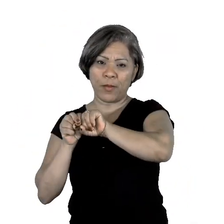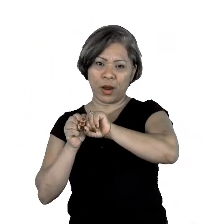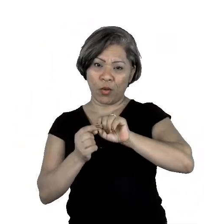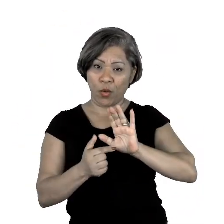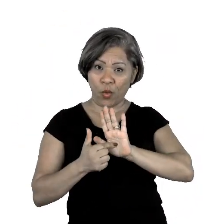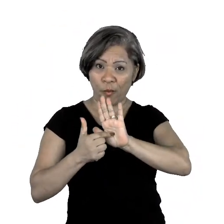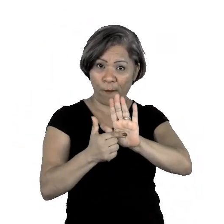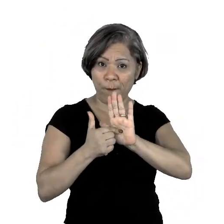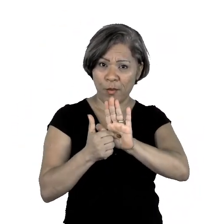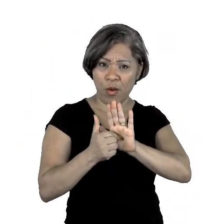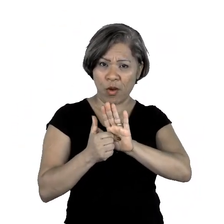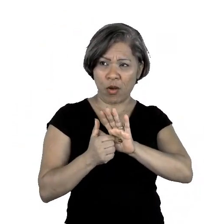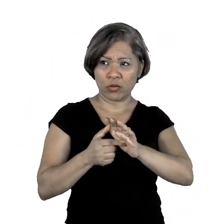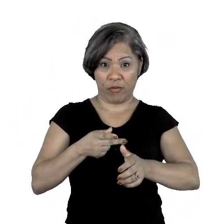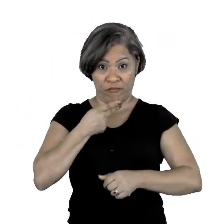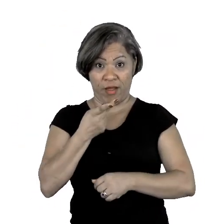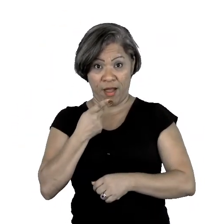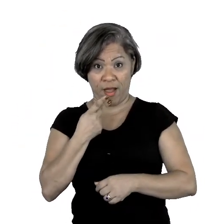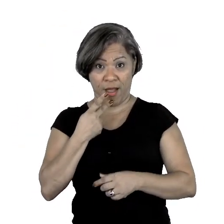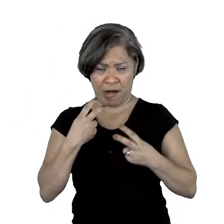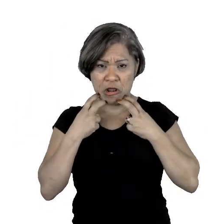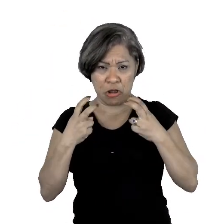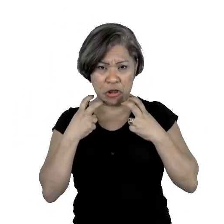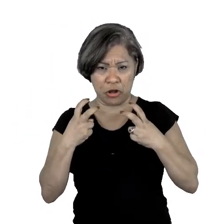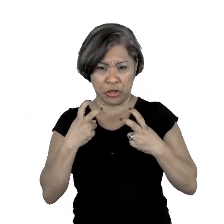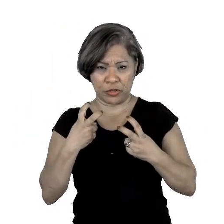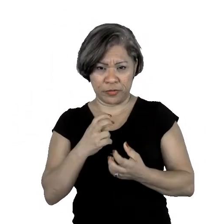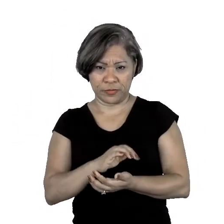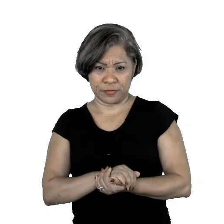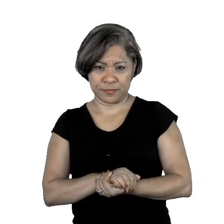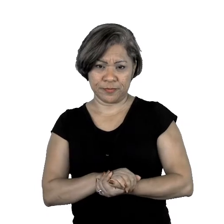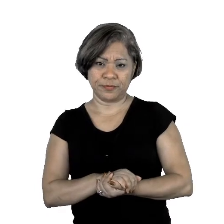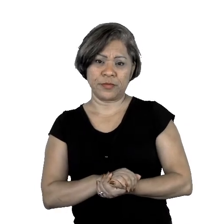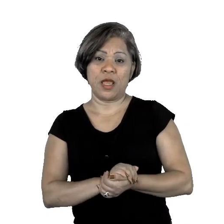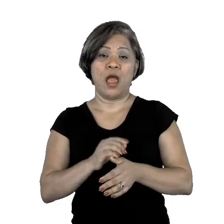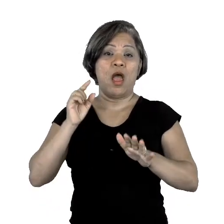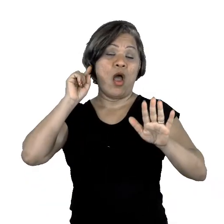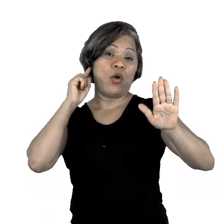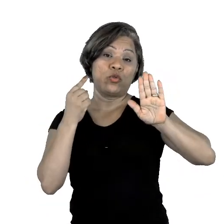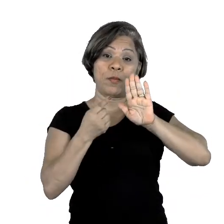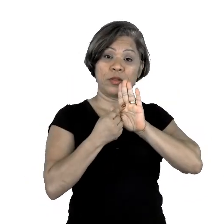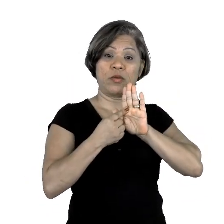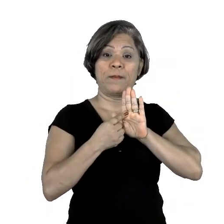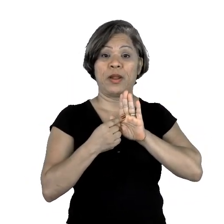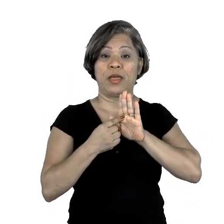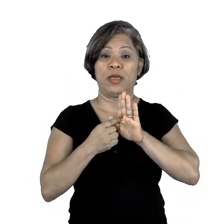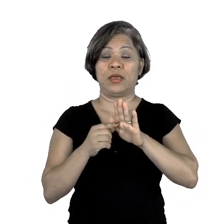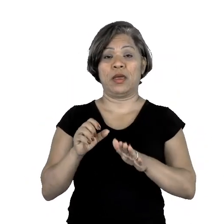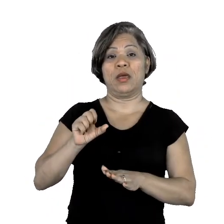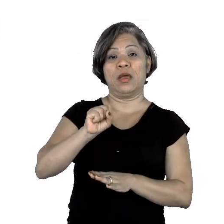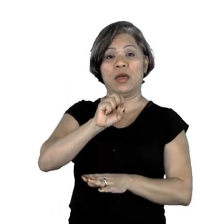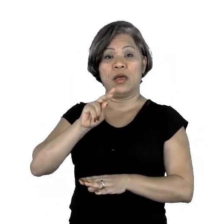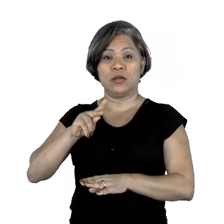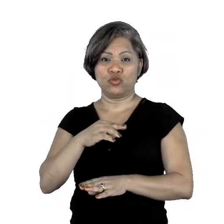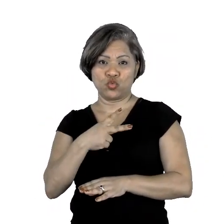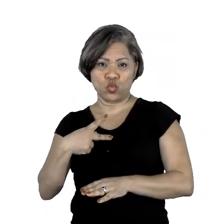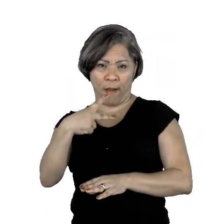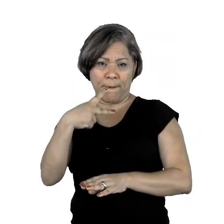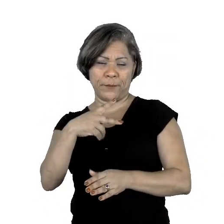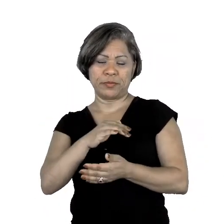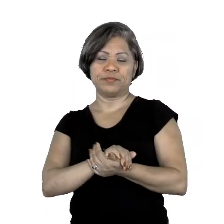e de grito. Nós tivemos dois balões na tirinha. Onomatopeia, schwaak, que indica o barulho do beijo.